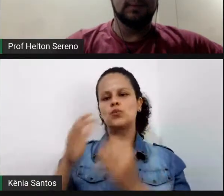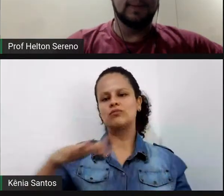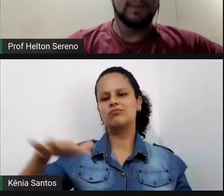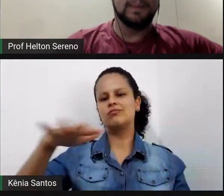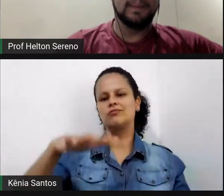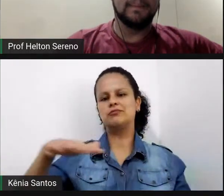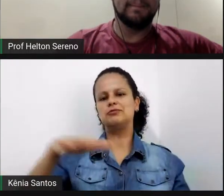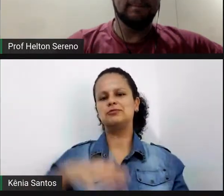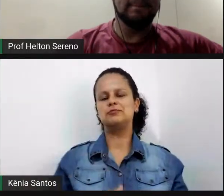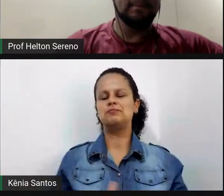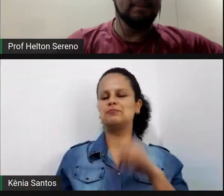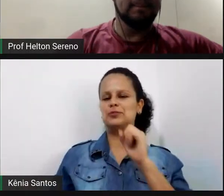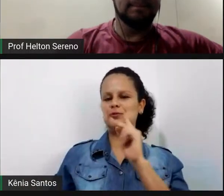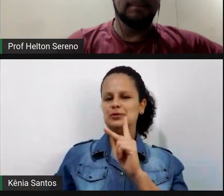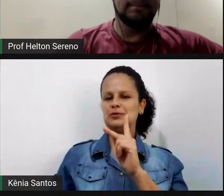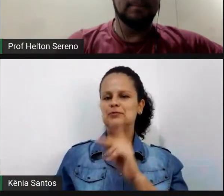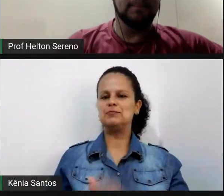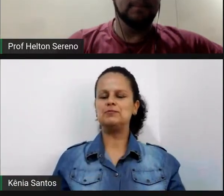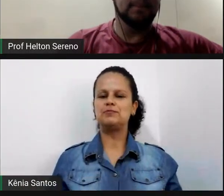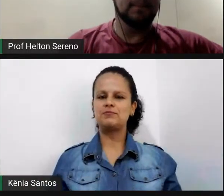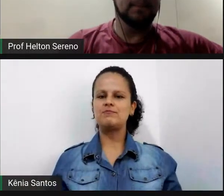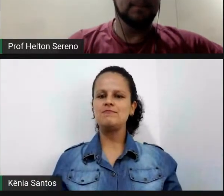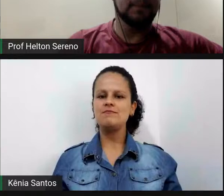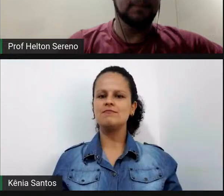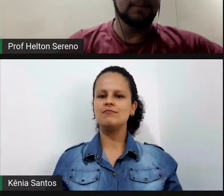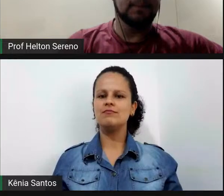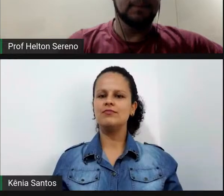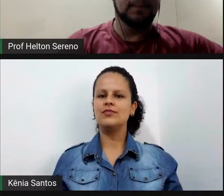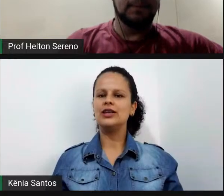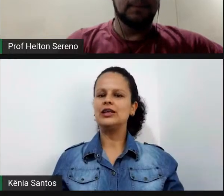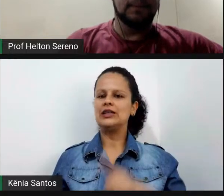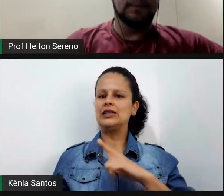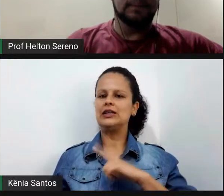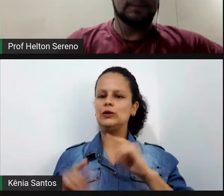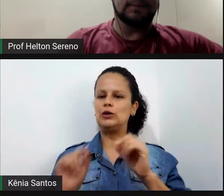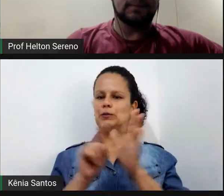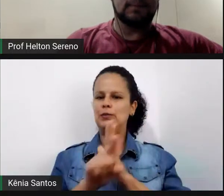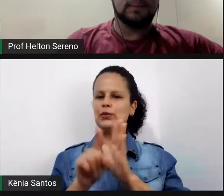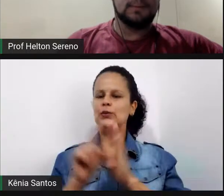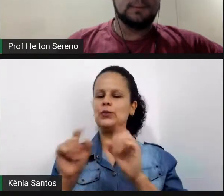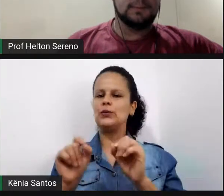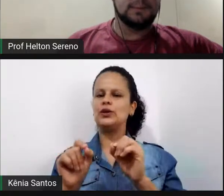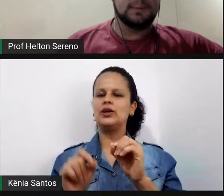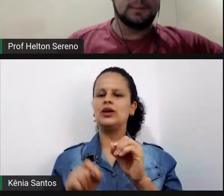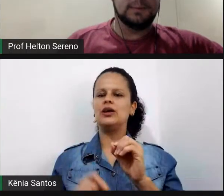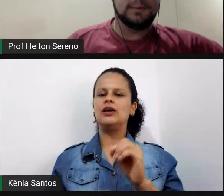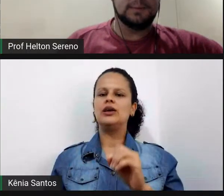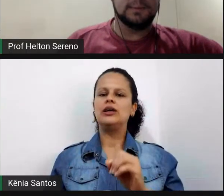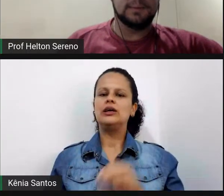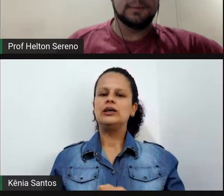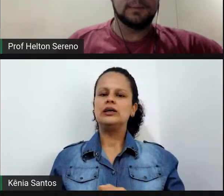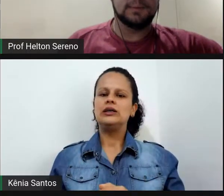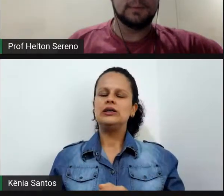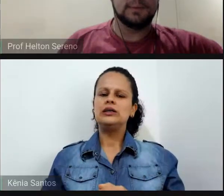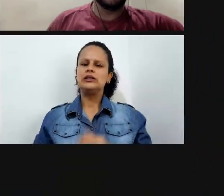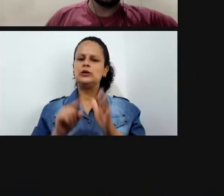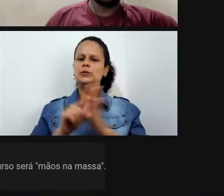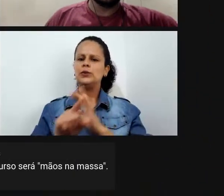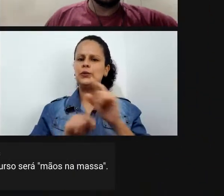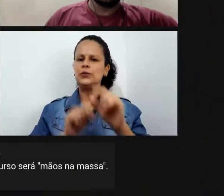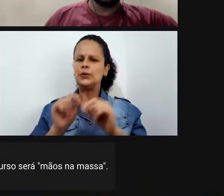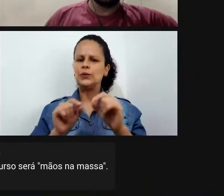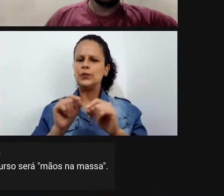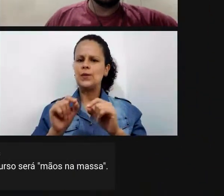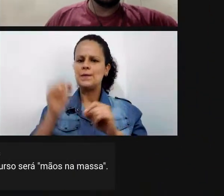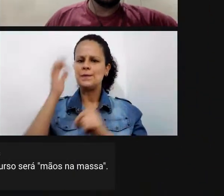ok inclusive complementando essa pergunta o Ronivaldo fala né também é comum os inscritos perguntarem